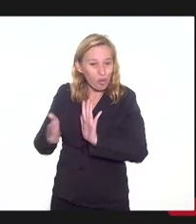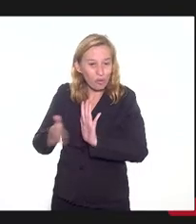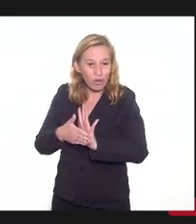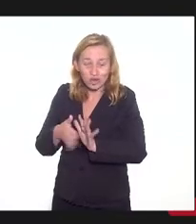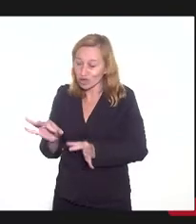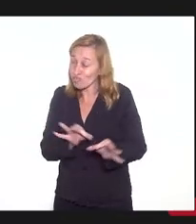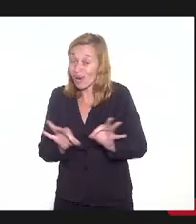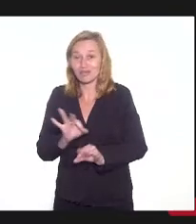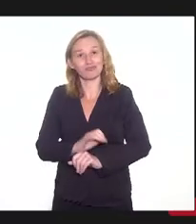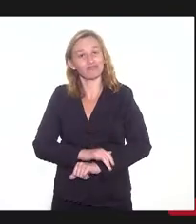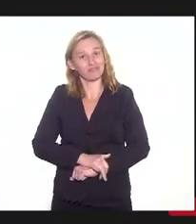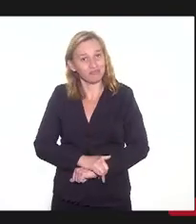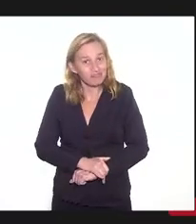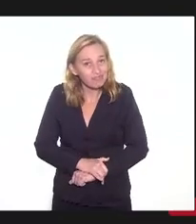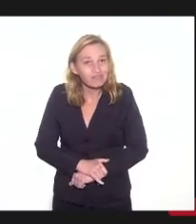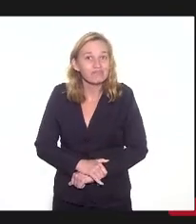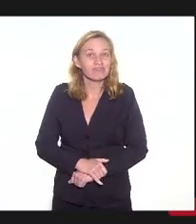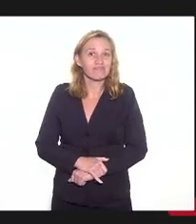plano.